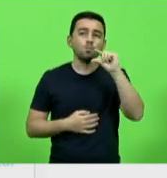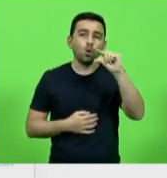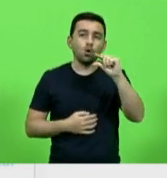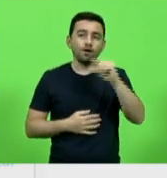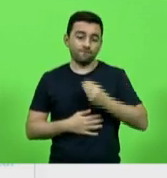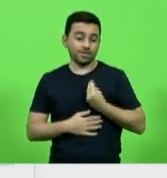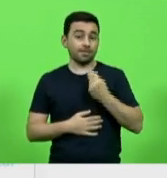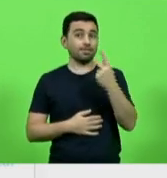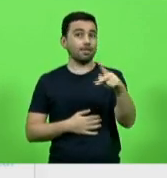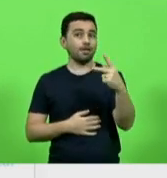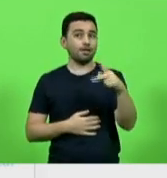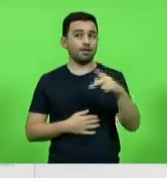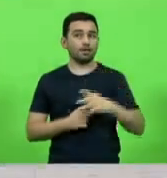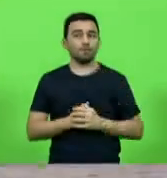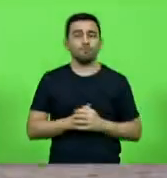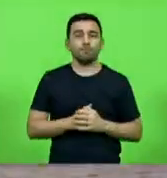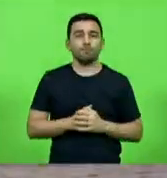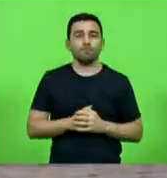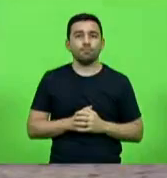vivem.